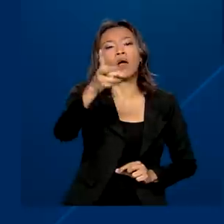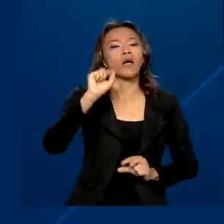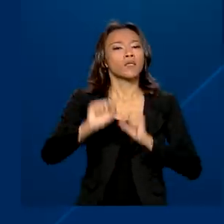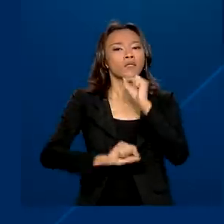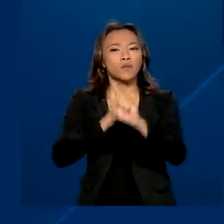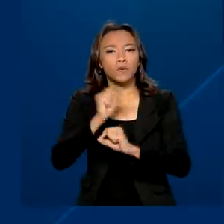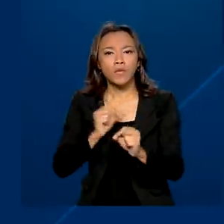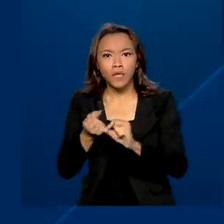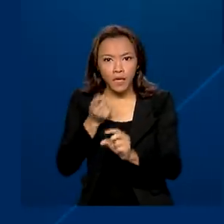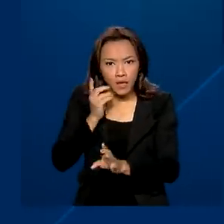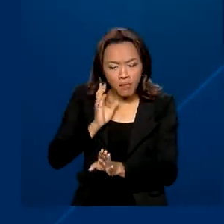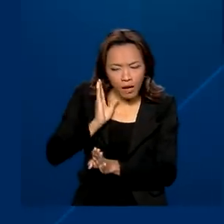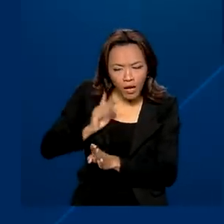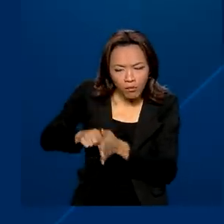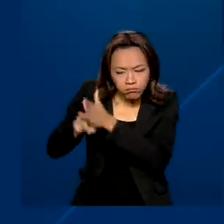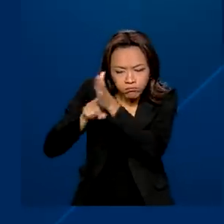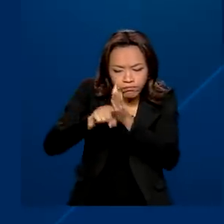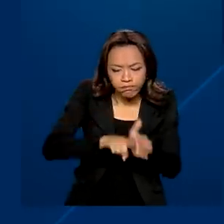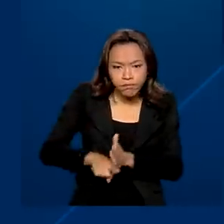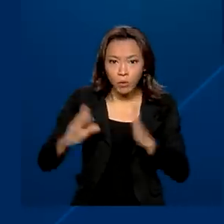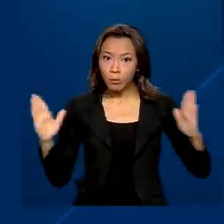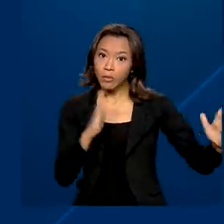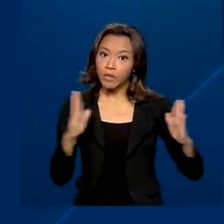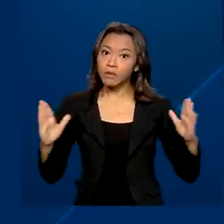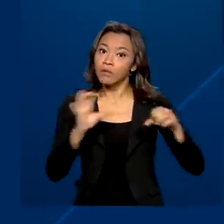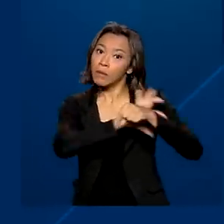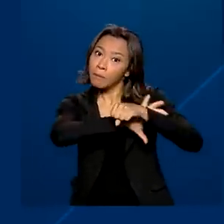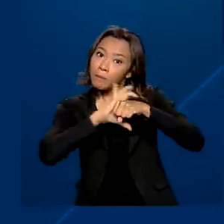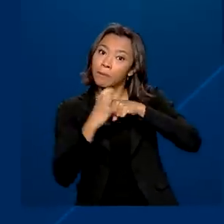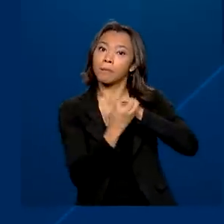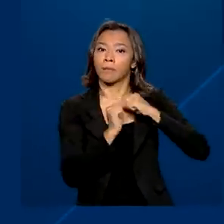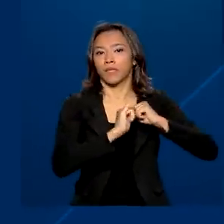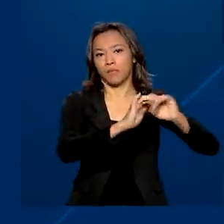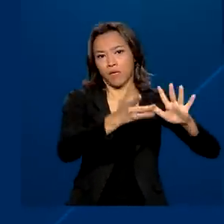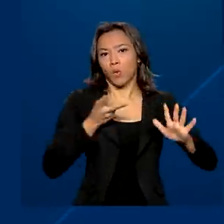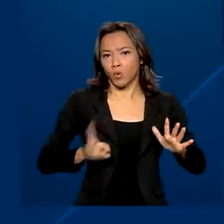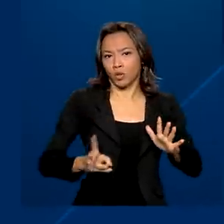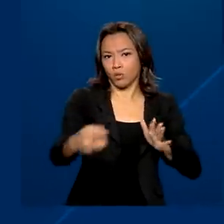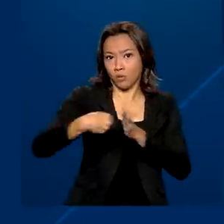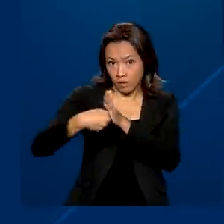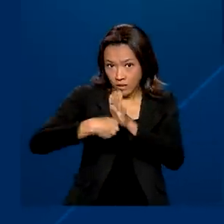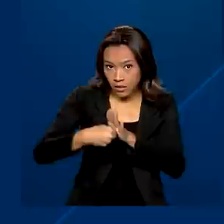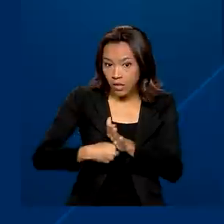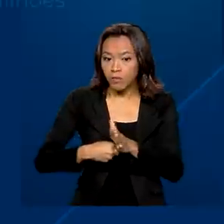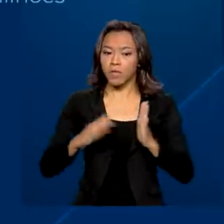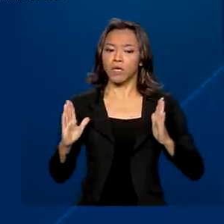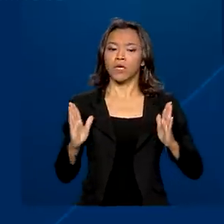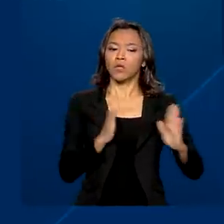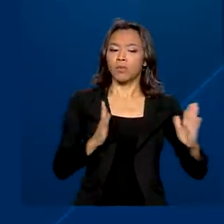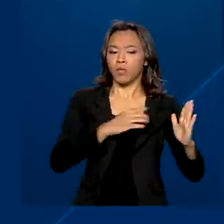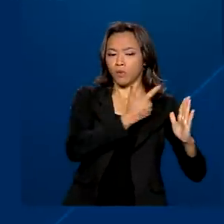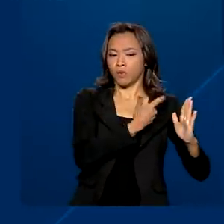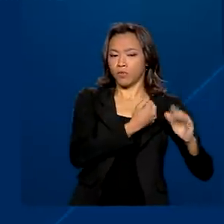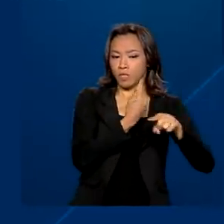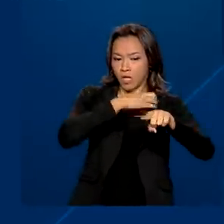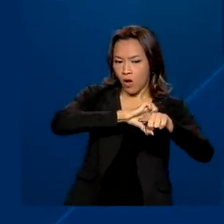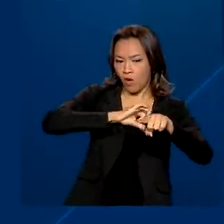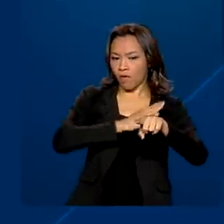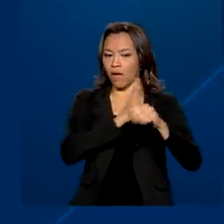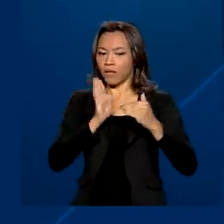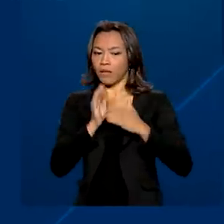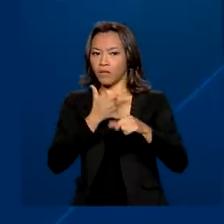rastreio de nódulos mamários durante a pandemia. De acordo com o Ministério da Saúde, entre 2019 e 2021,